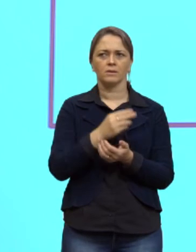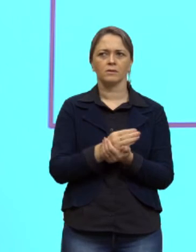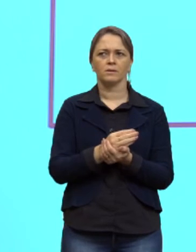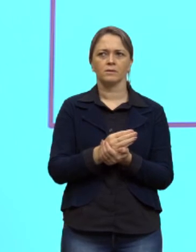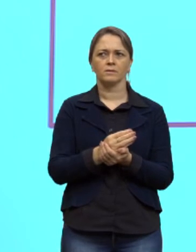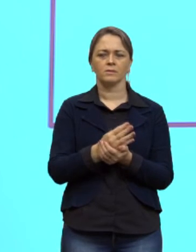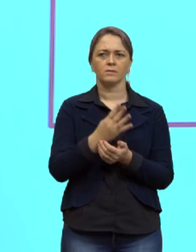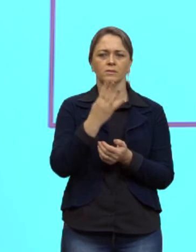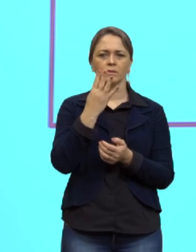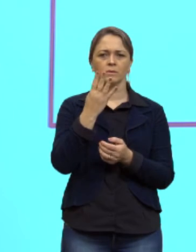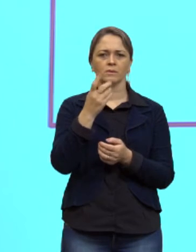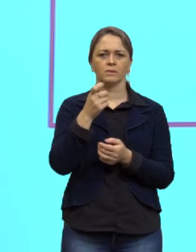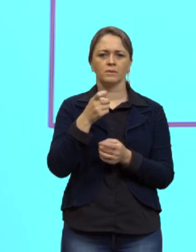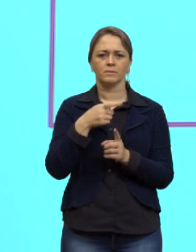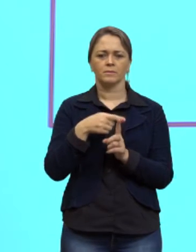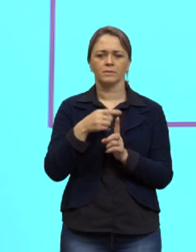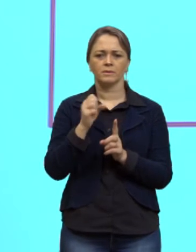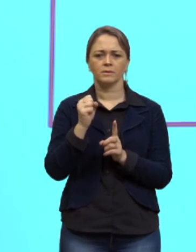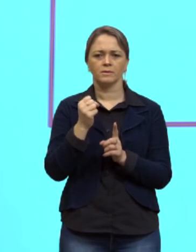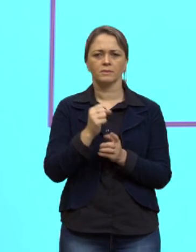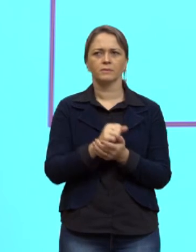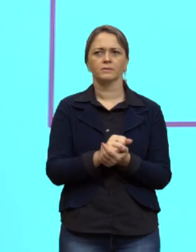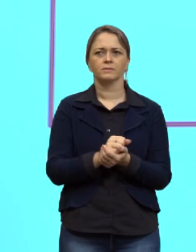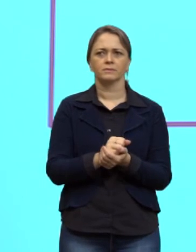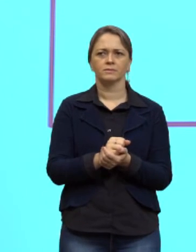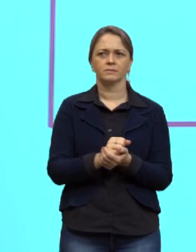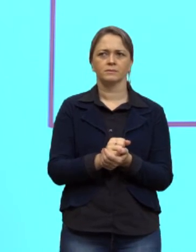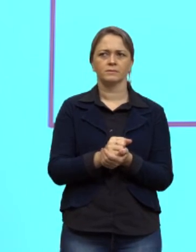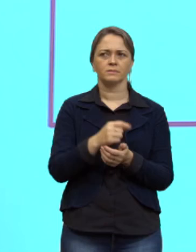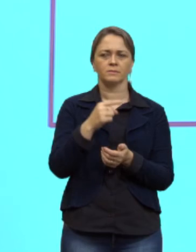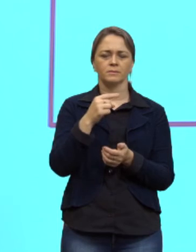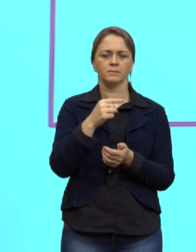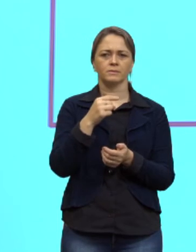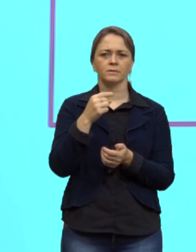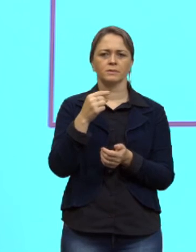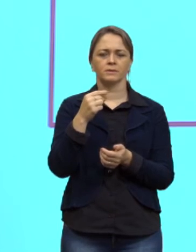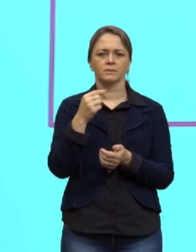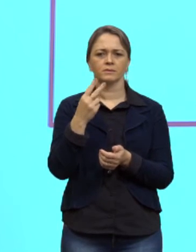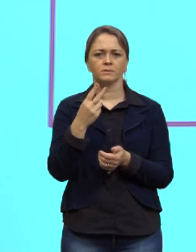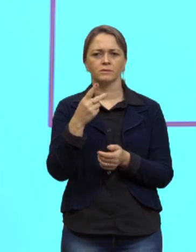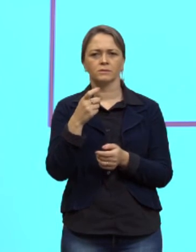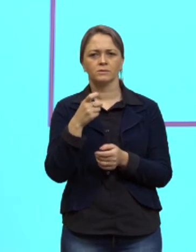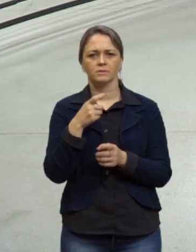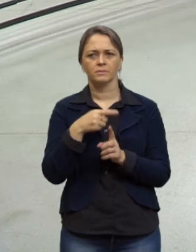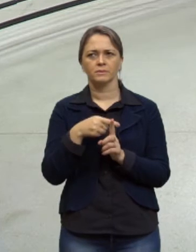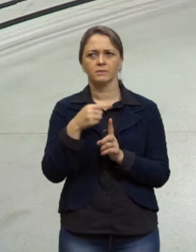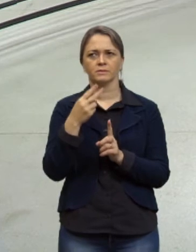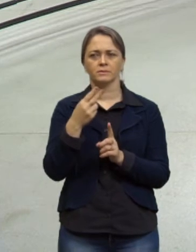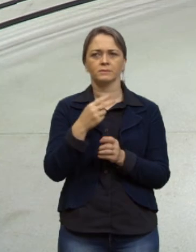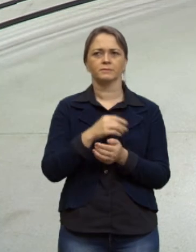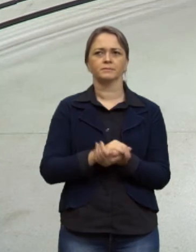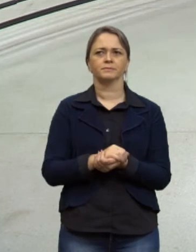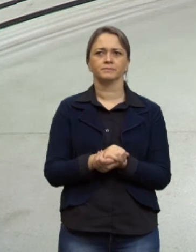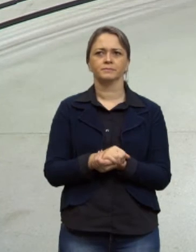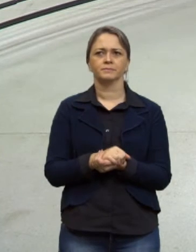4x mais 8 menos 2x mais 2 vamos montar esta